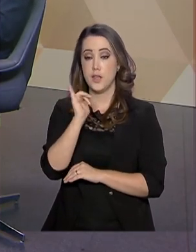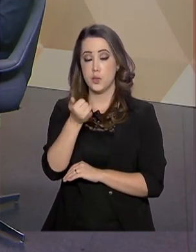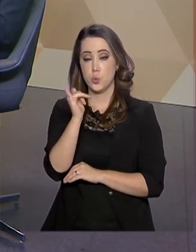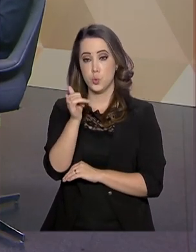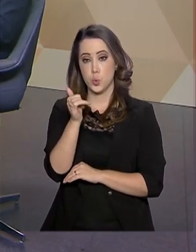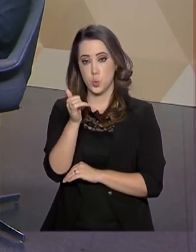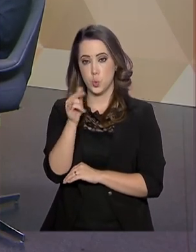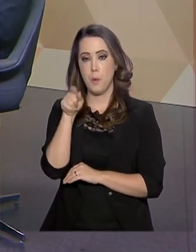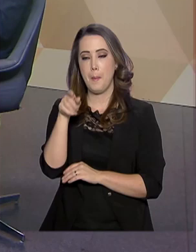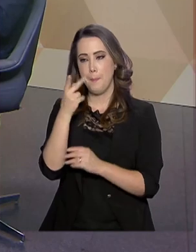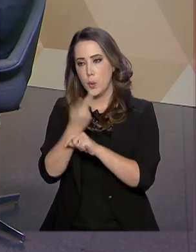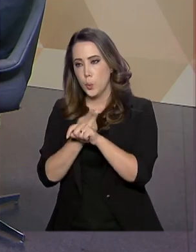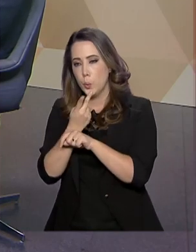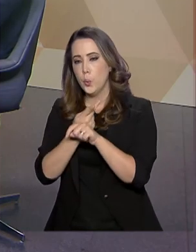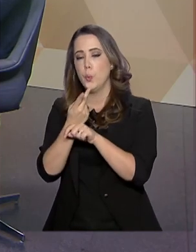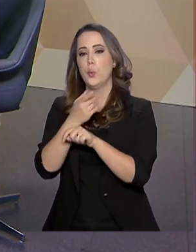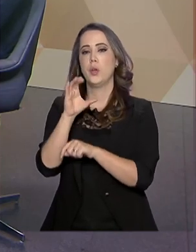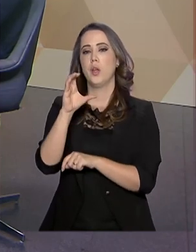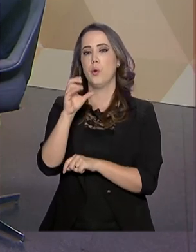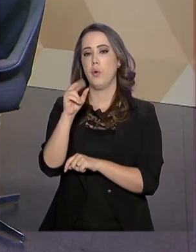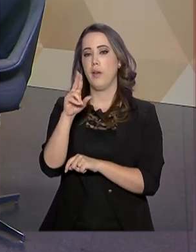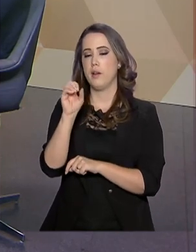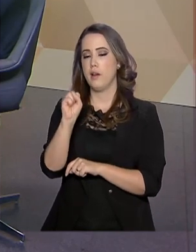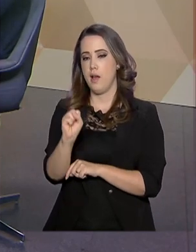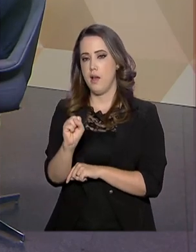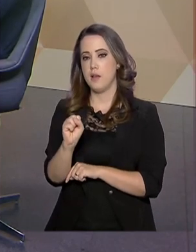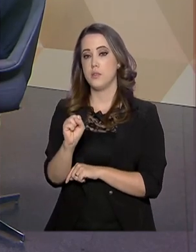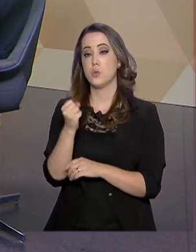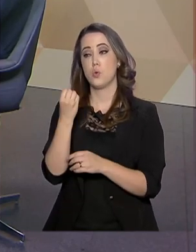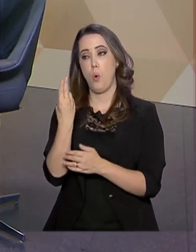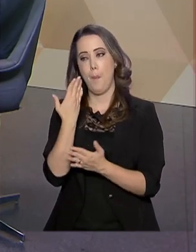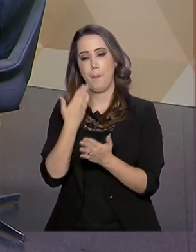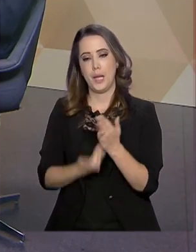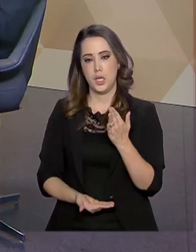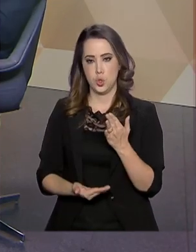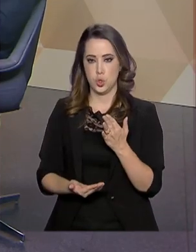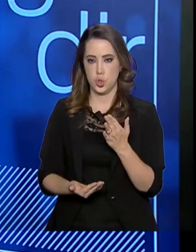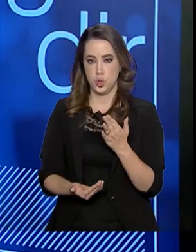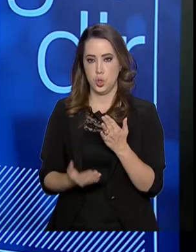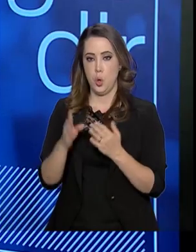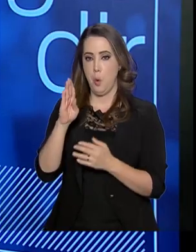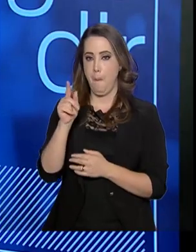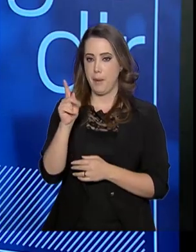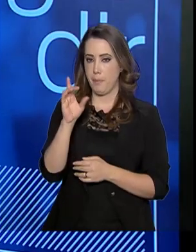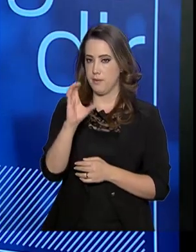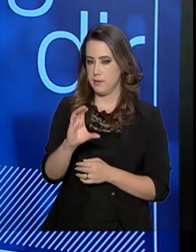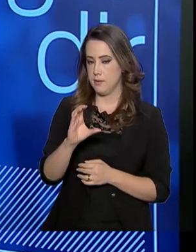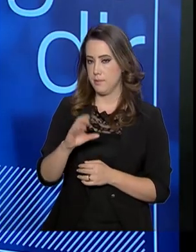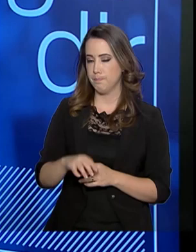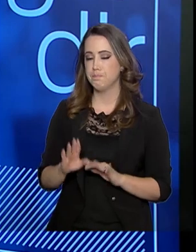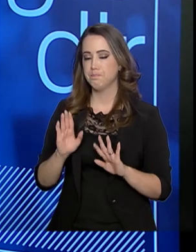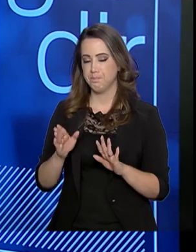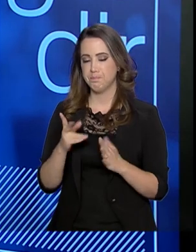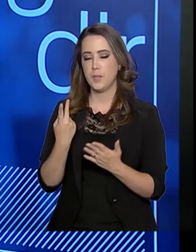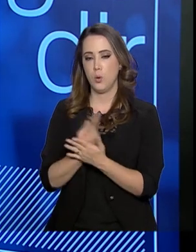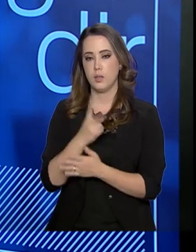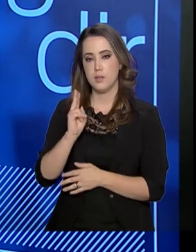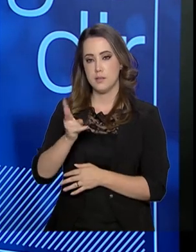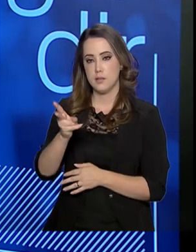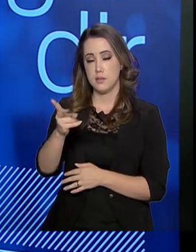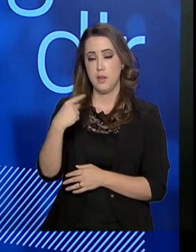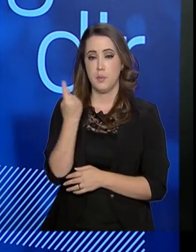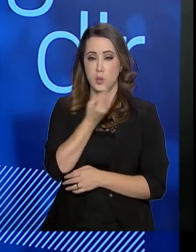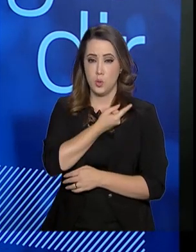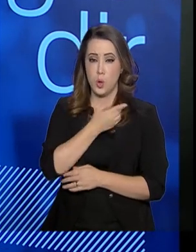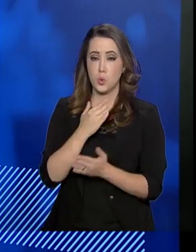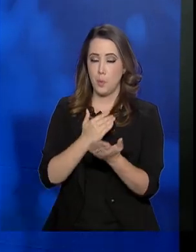CRAS para se cadastrar, porque você... Senão, o seu benefício vai ser bloqueado. Então, isso tem sido feito. E nós começamos